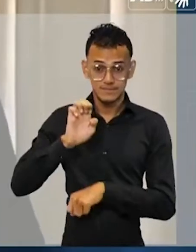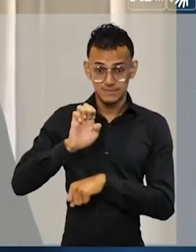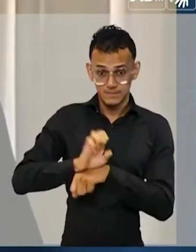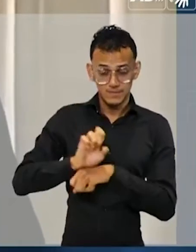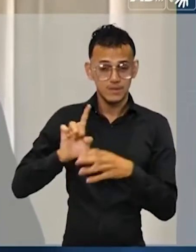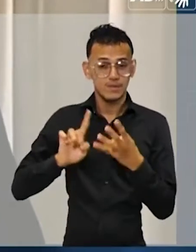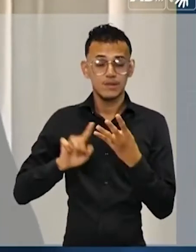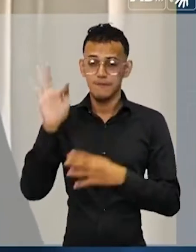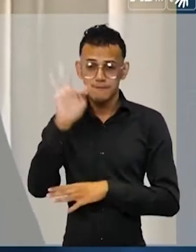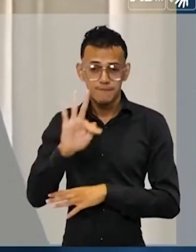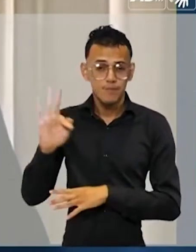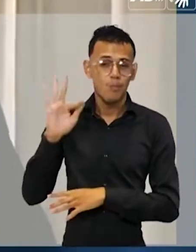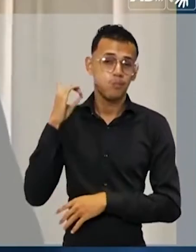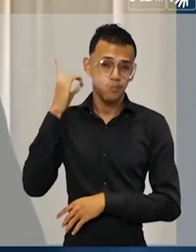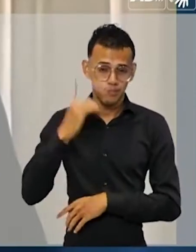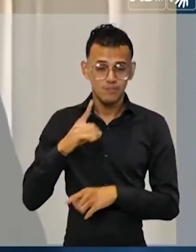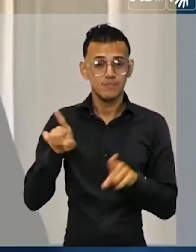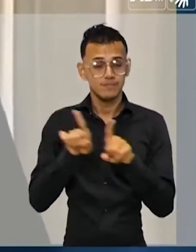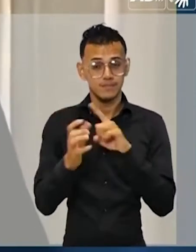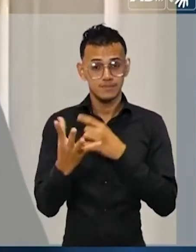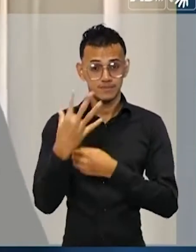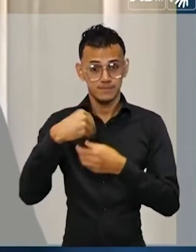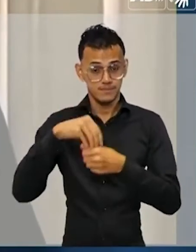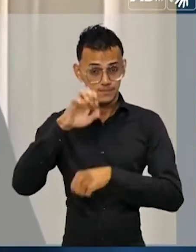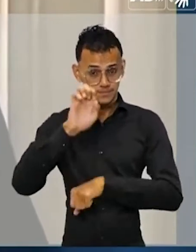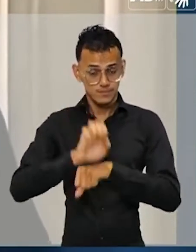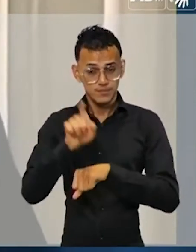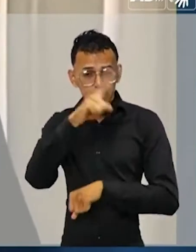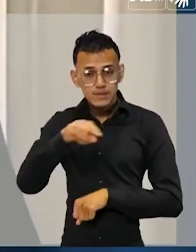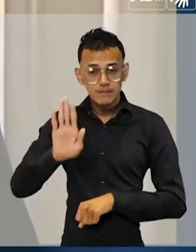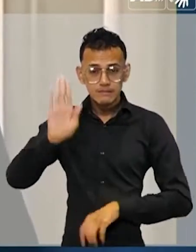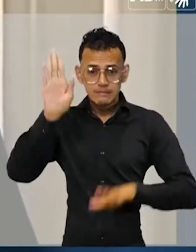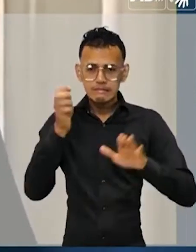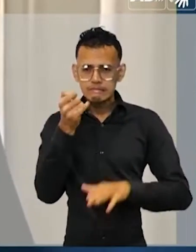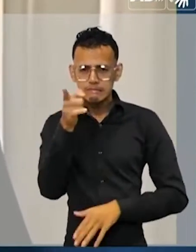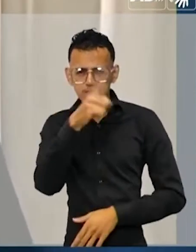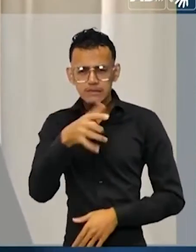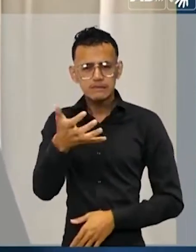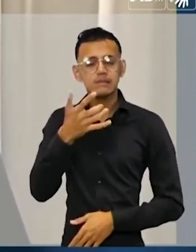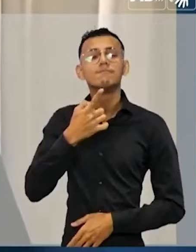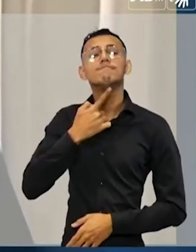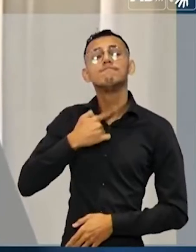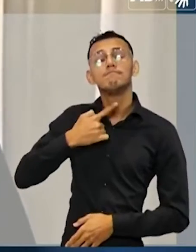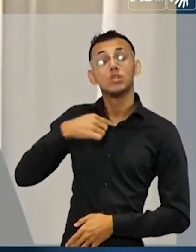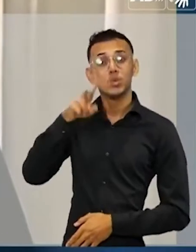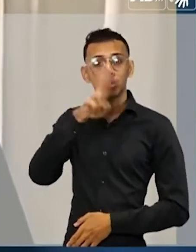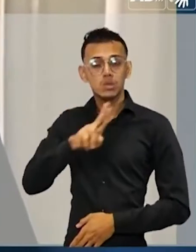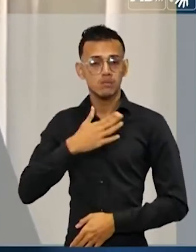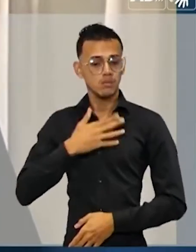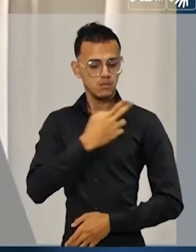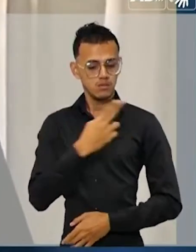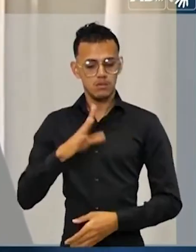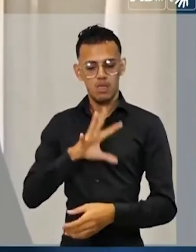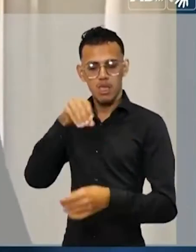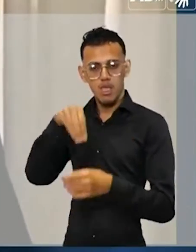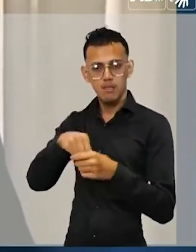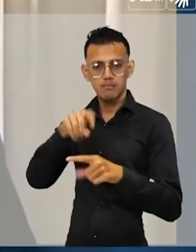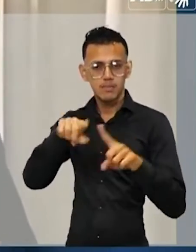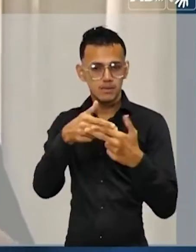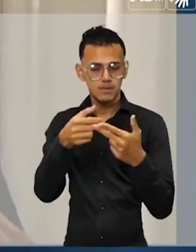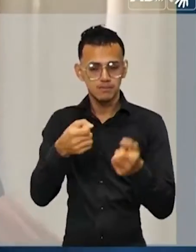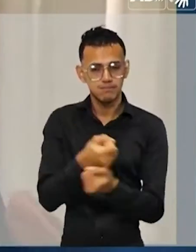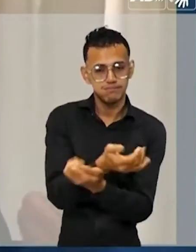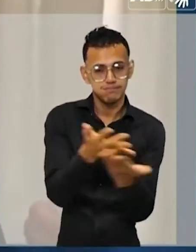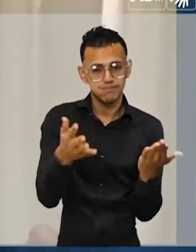Rondônia. Eu quero dizer a todos vocês, caso queiram usar o meu nome no material de propaganda de vocês, santinhos,